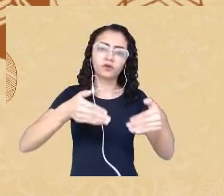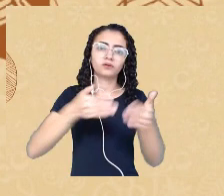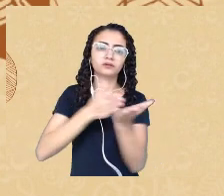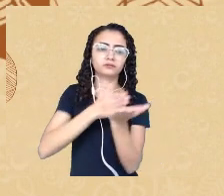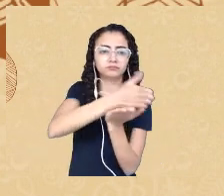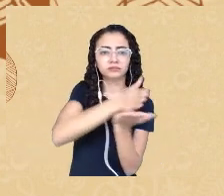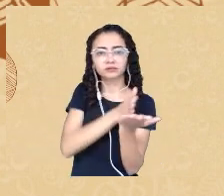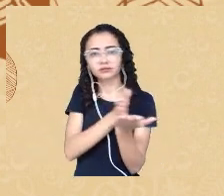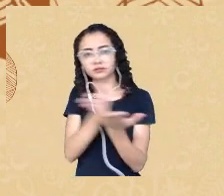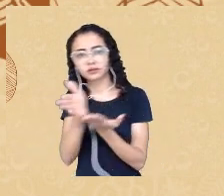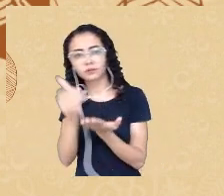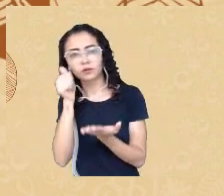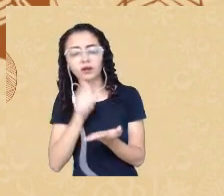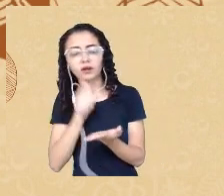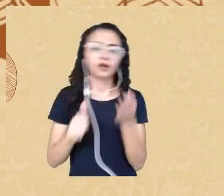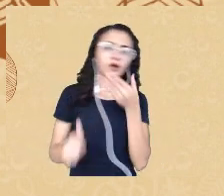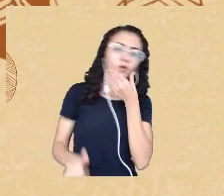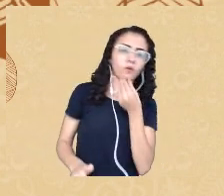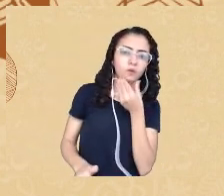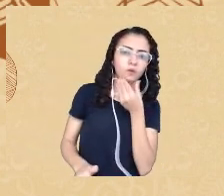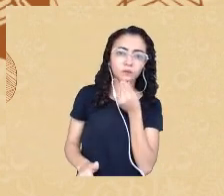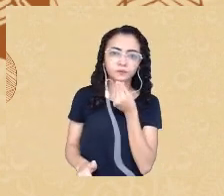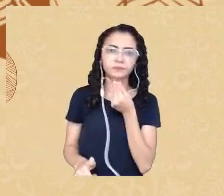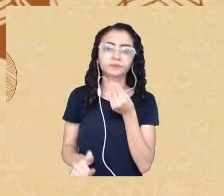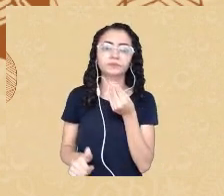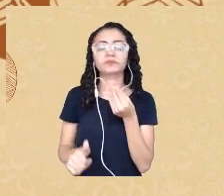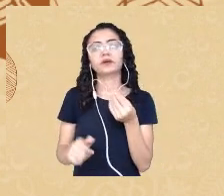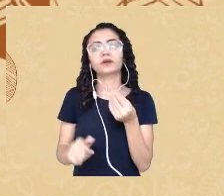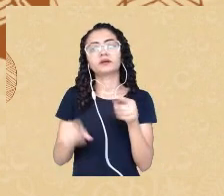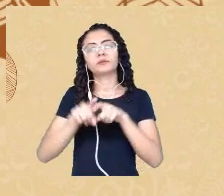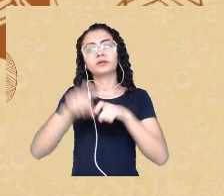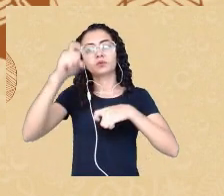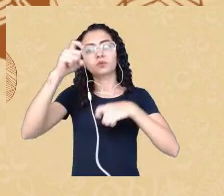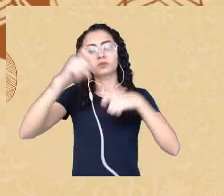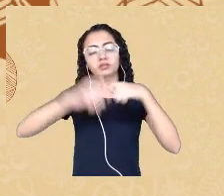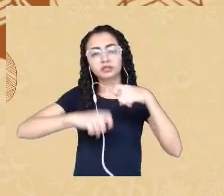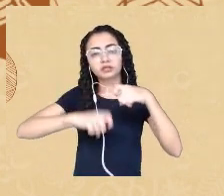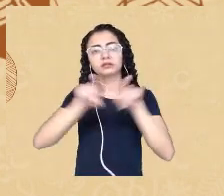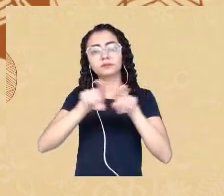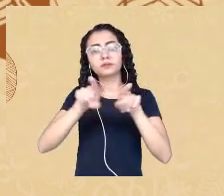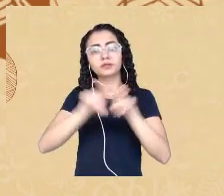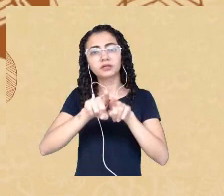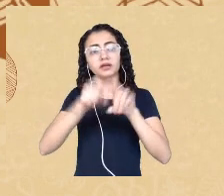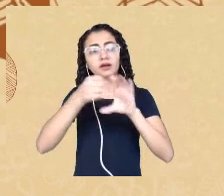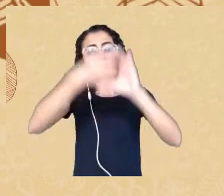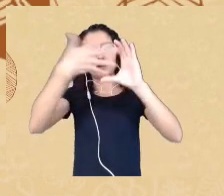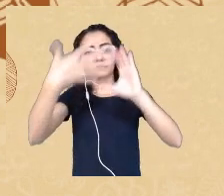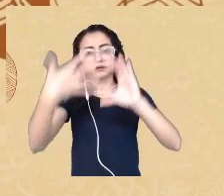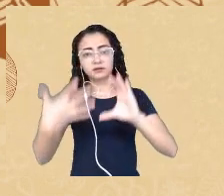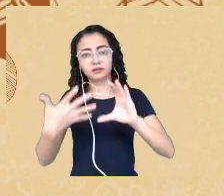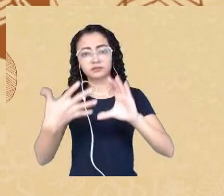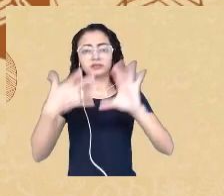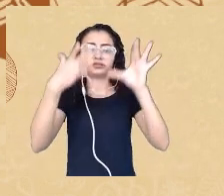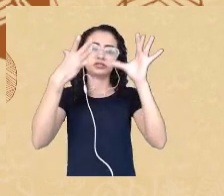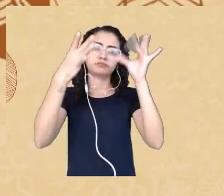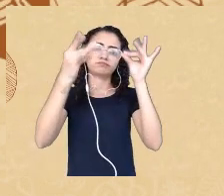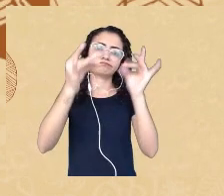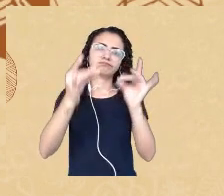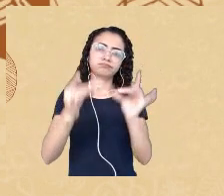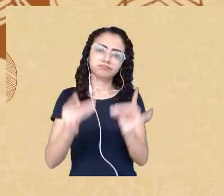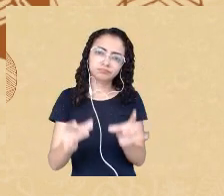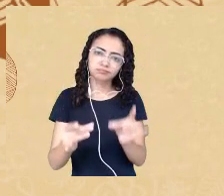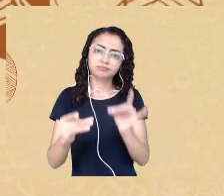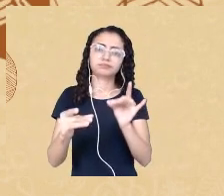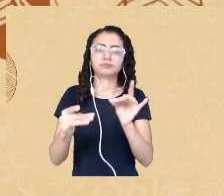gênero na verdade ainda concebida como sexo e como características ainda meramente descritivas relacionadas a